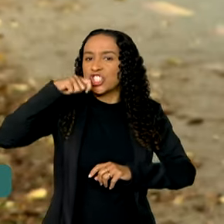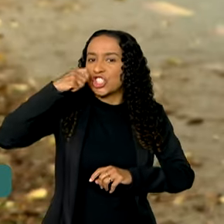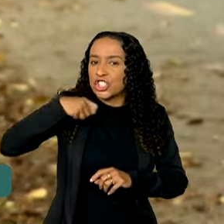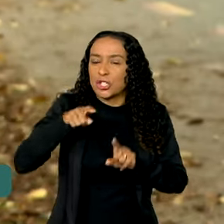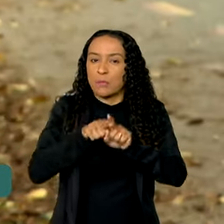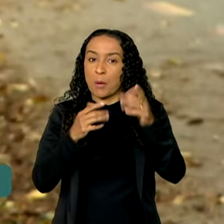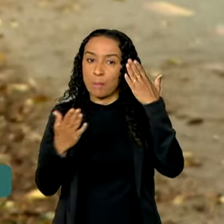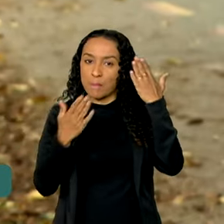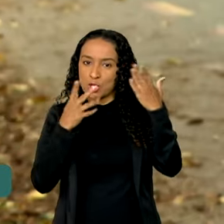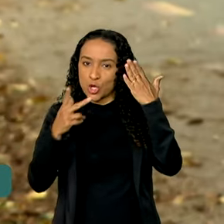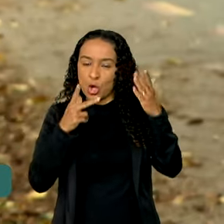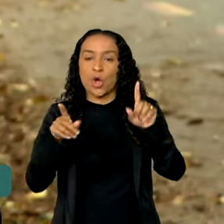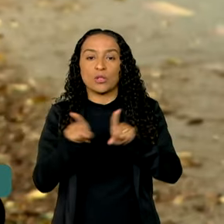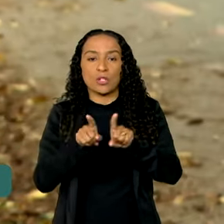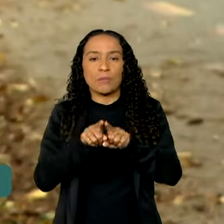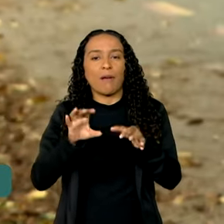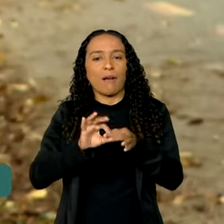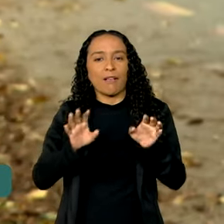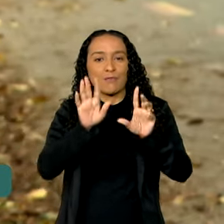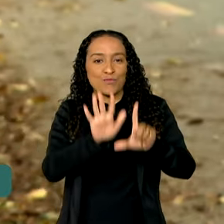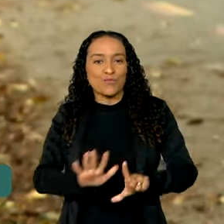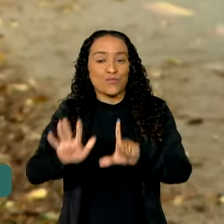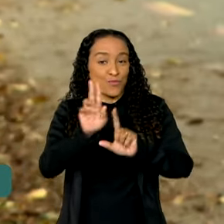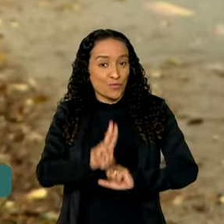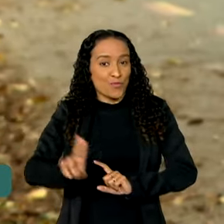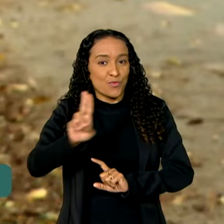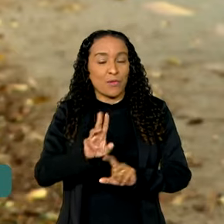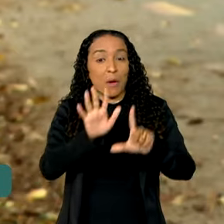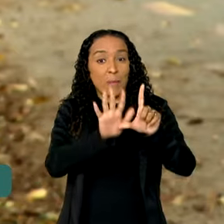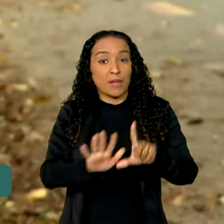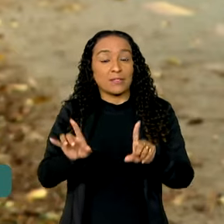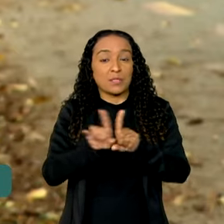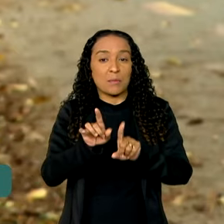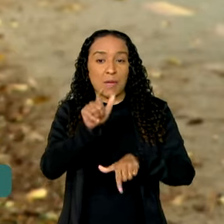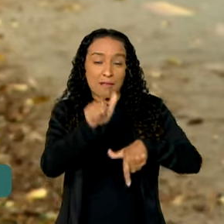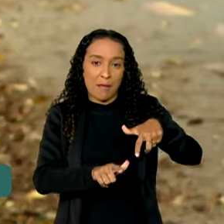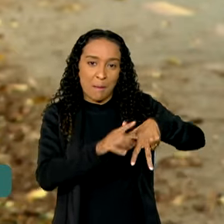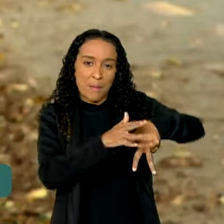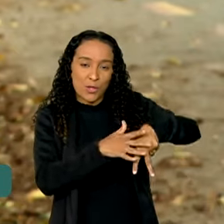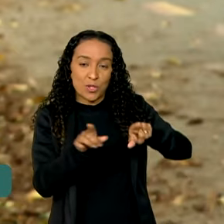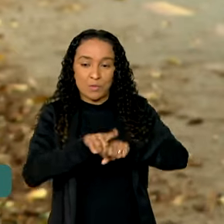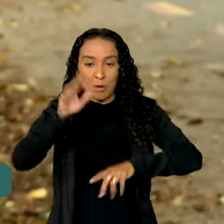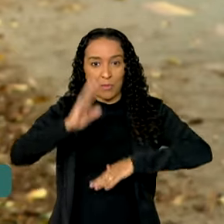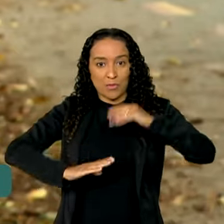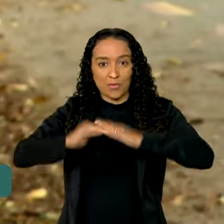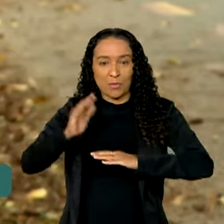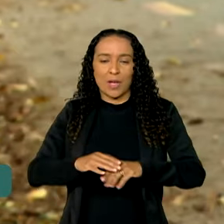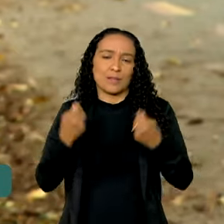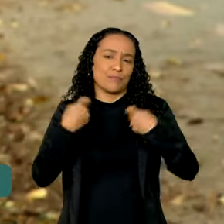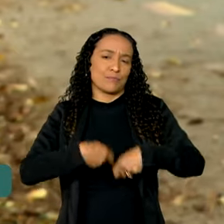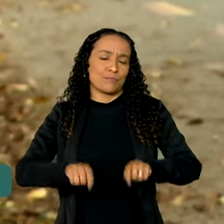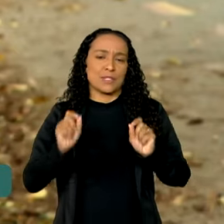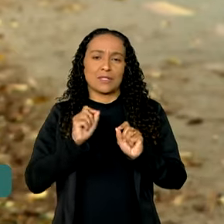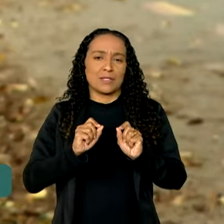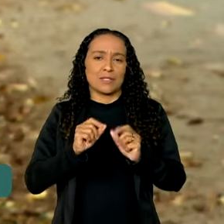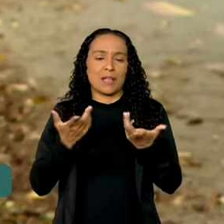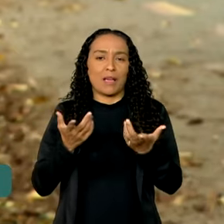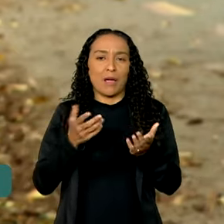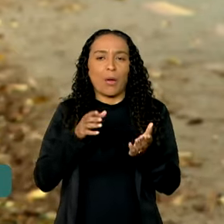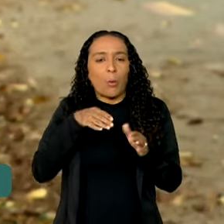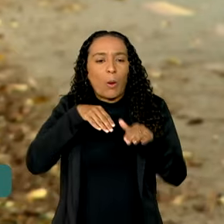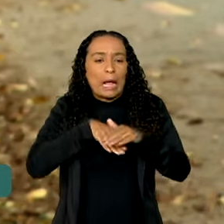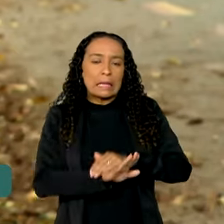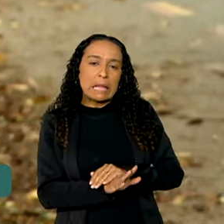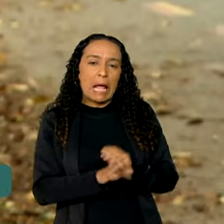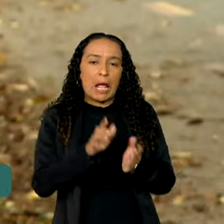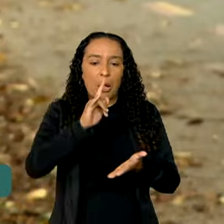e psicólogos lideram o uso da ferramenta. Com a plataforma, os pacientes e os profissionais não precisarão mais guardar os